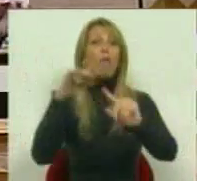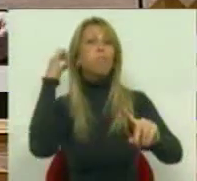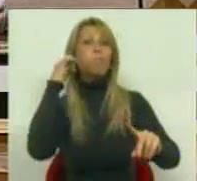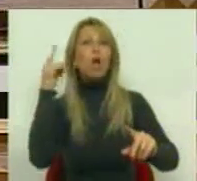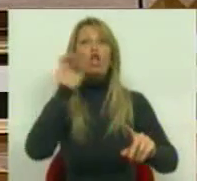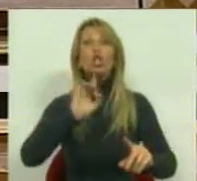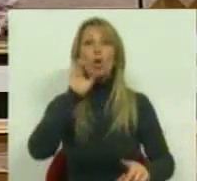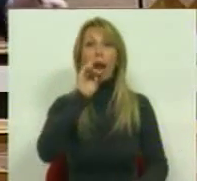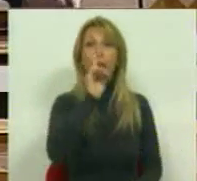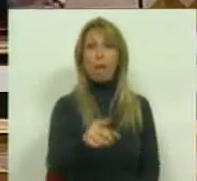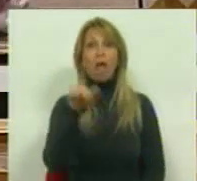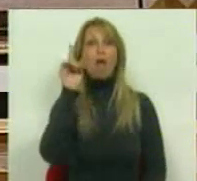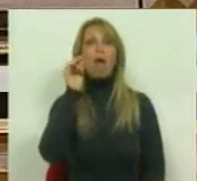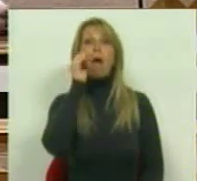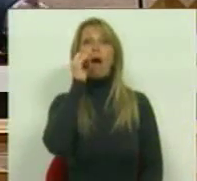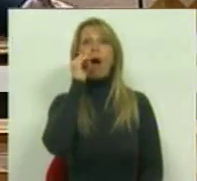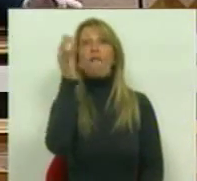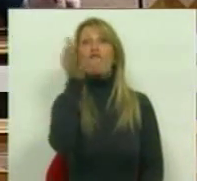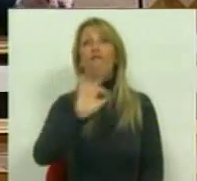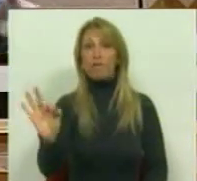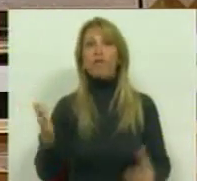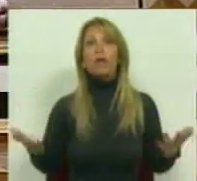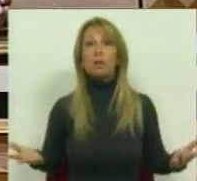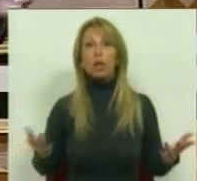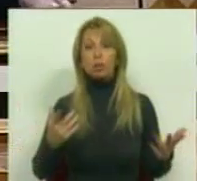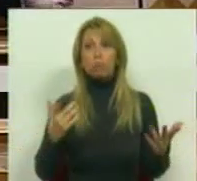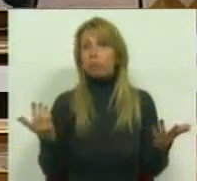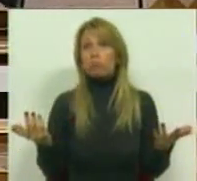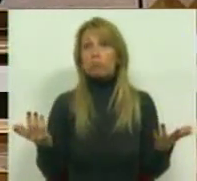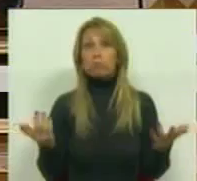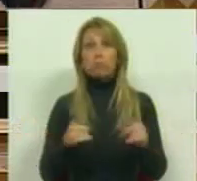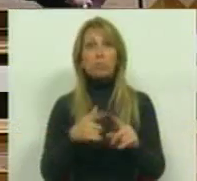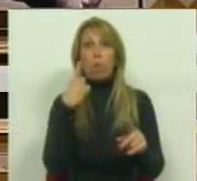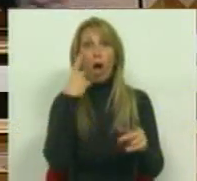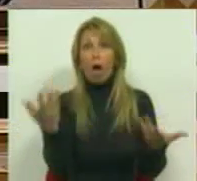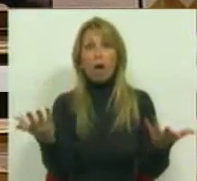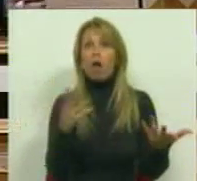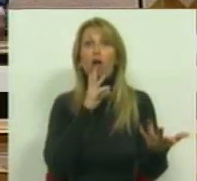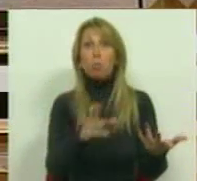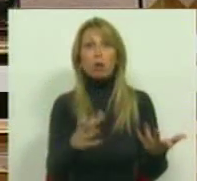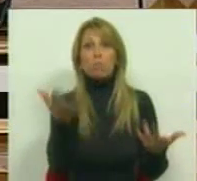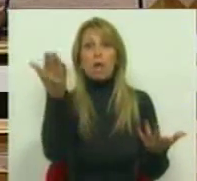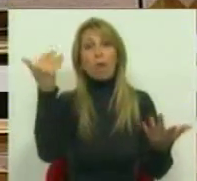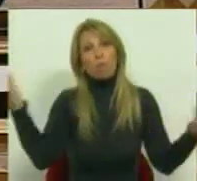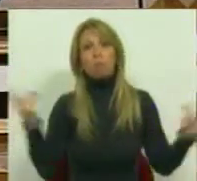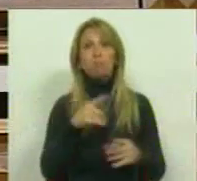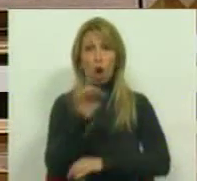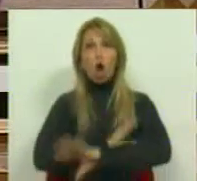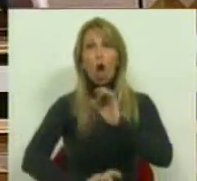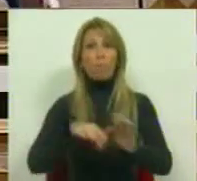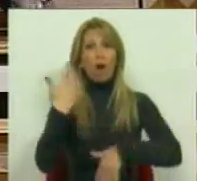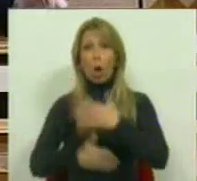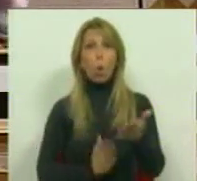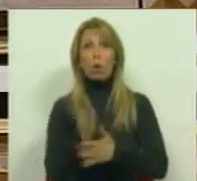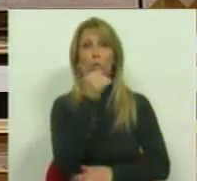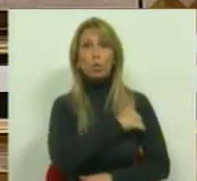Sarkozy. E, portanto, constataram o óbvio, sem resposta, e por isso a Europa vai manter o sofrimento, vai penar, porque não